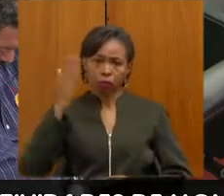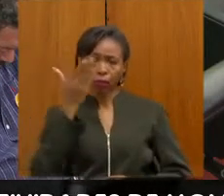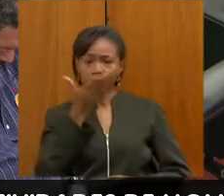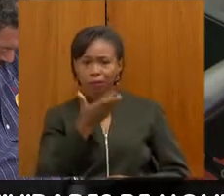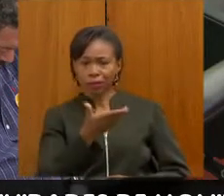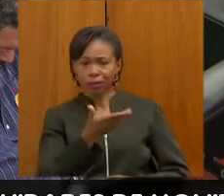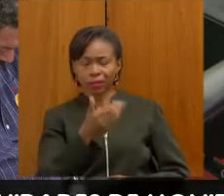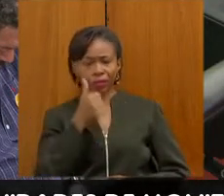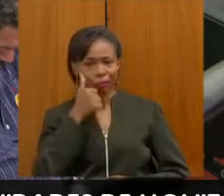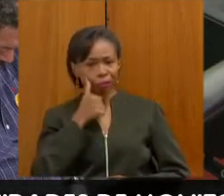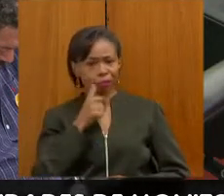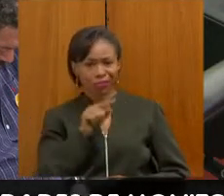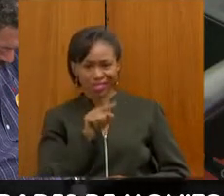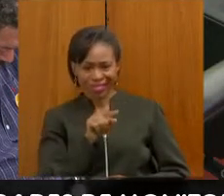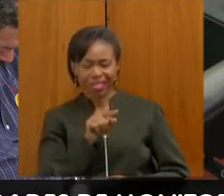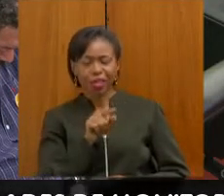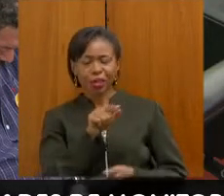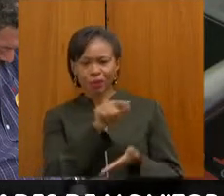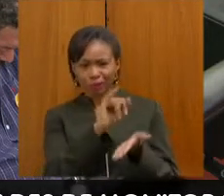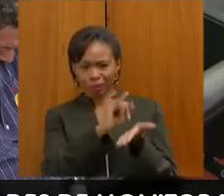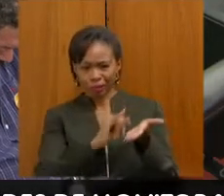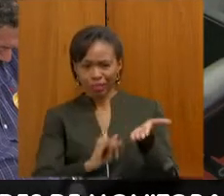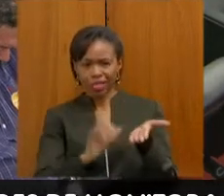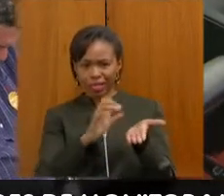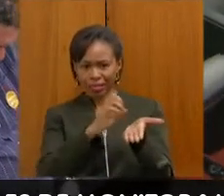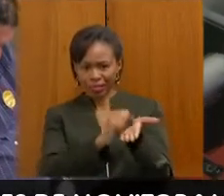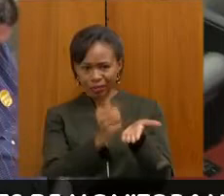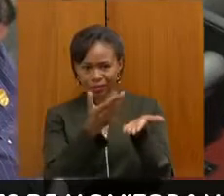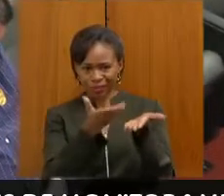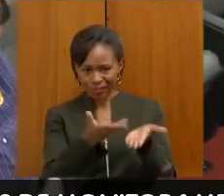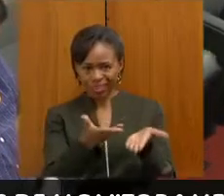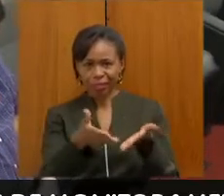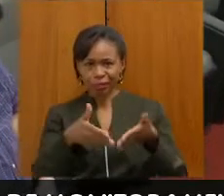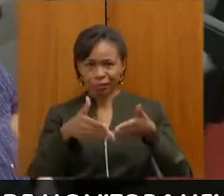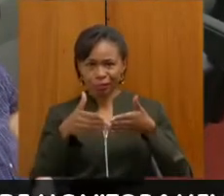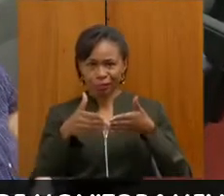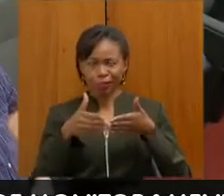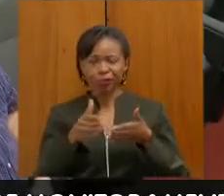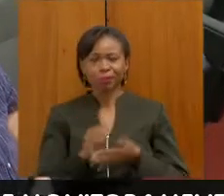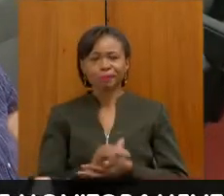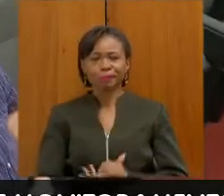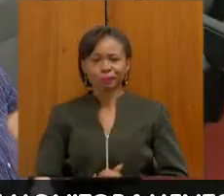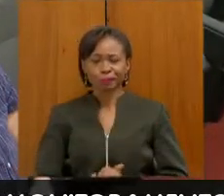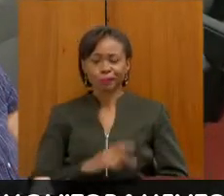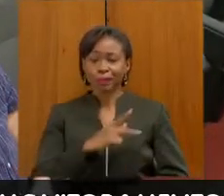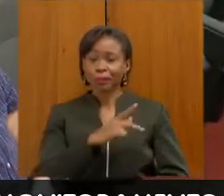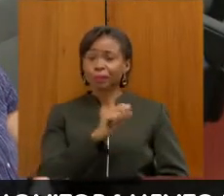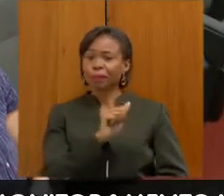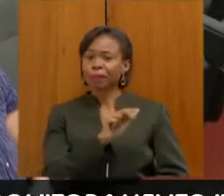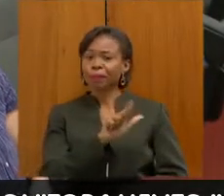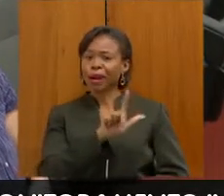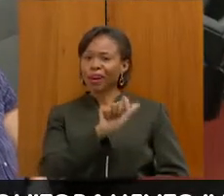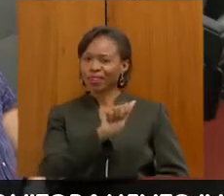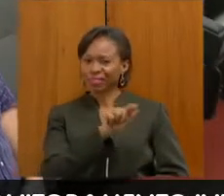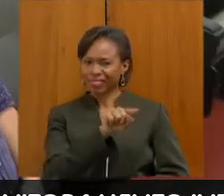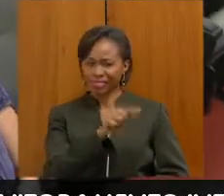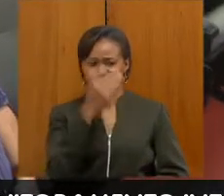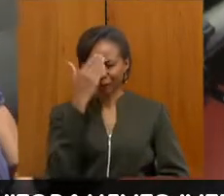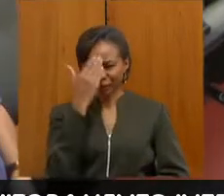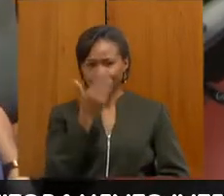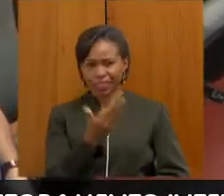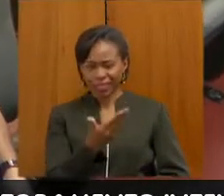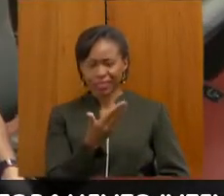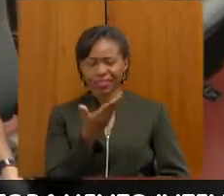à minha esquerda já está a postos para fazer a inscrição. A Paula, obrigado, viu, Paula?